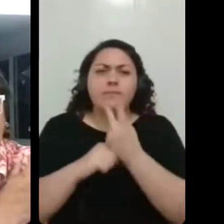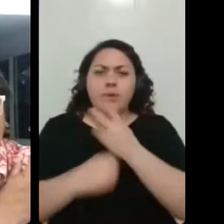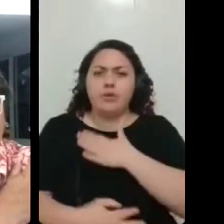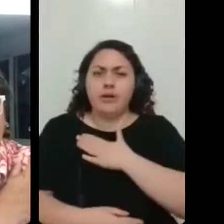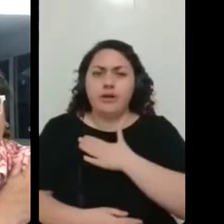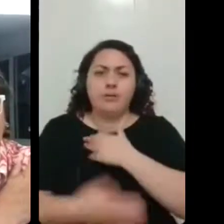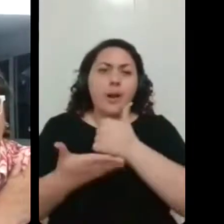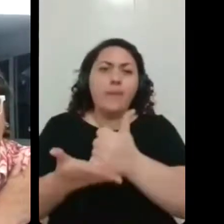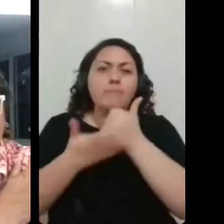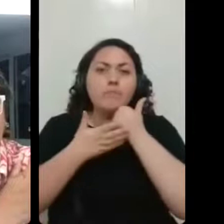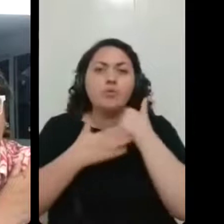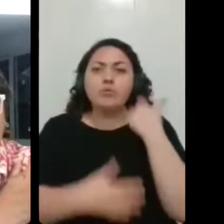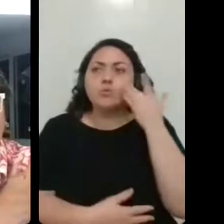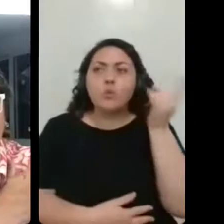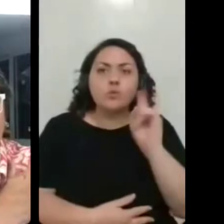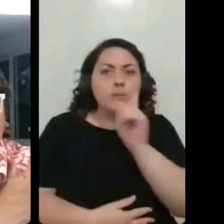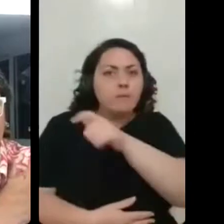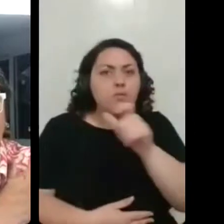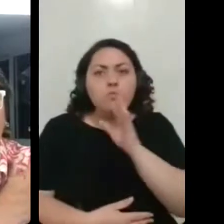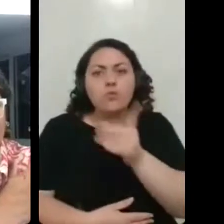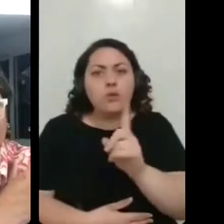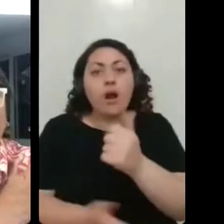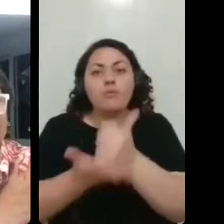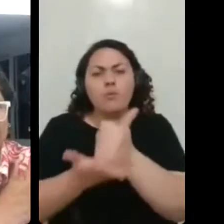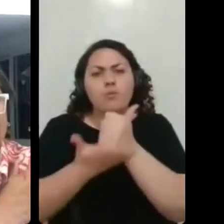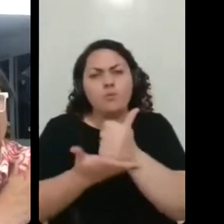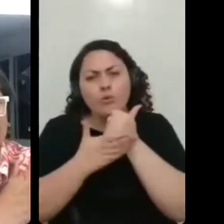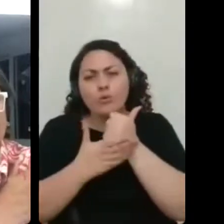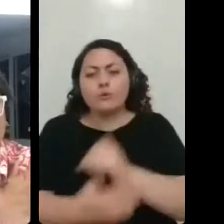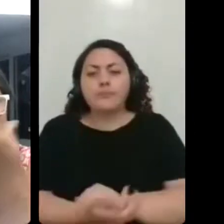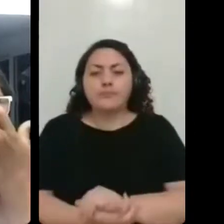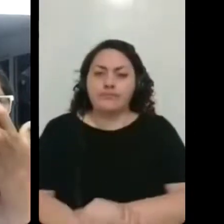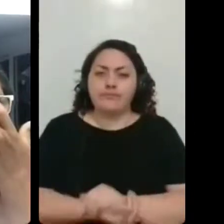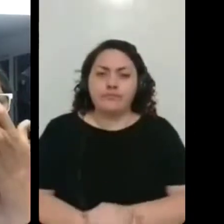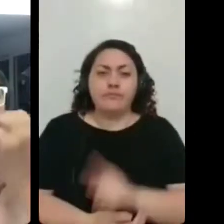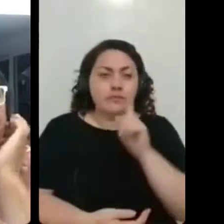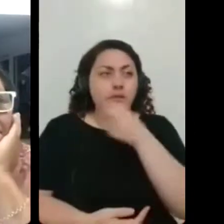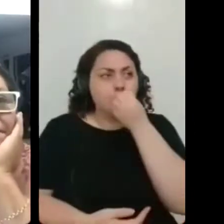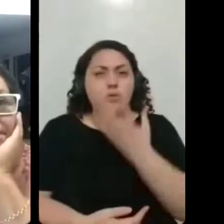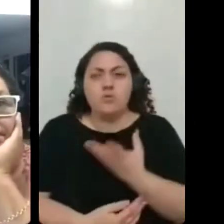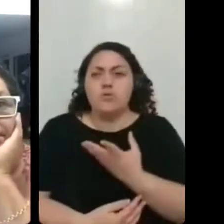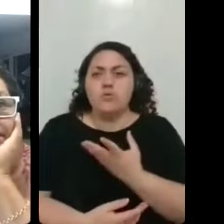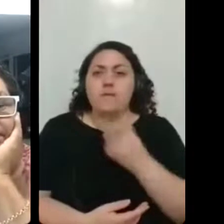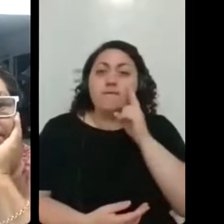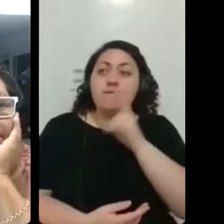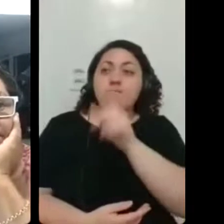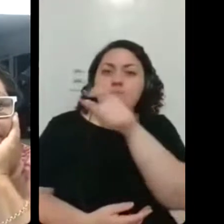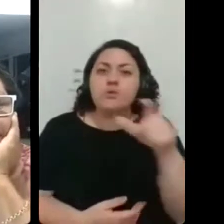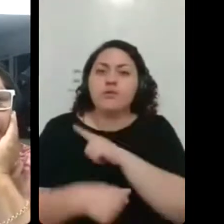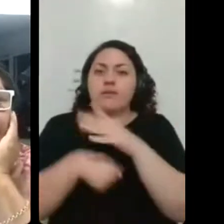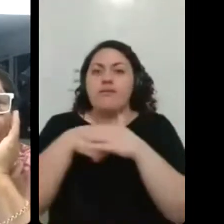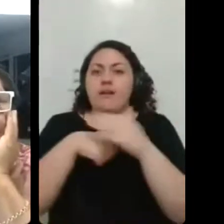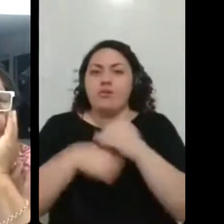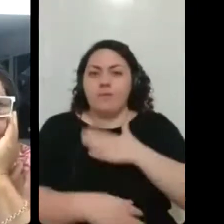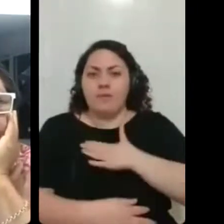gente nem esperava, sabe? E era muito bom, assim, ver o quanto as pessoas tinham carinho pela minha mãe, sabe?